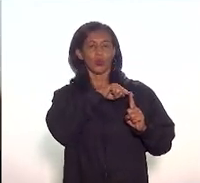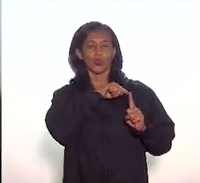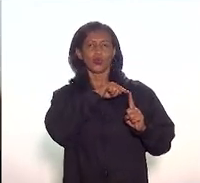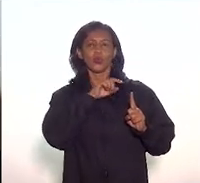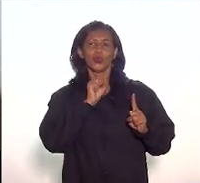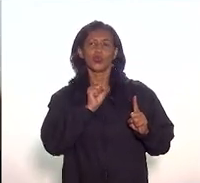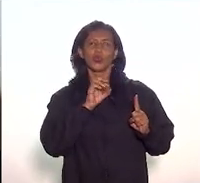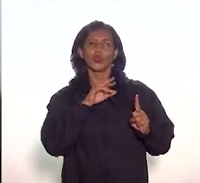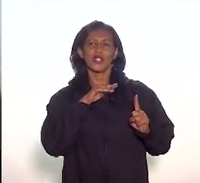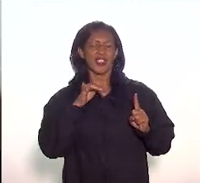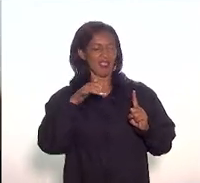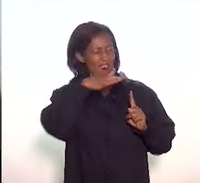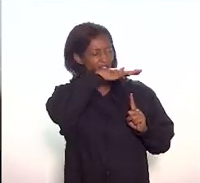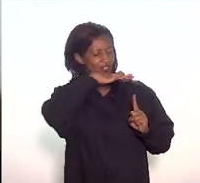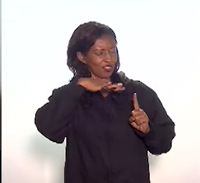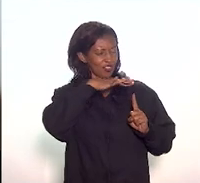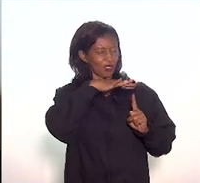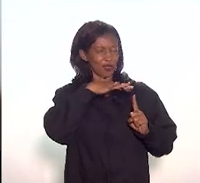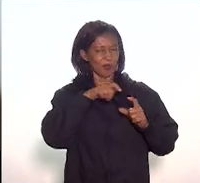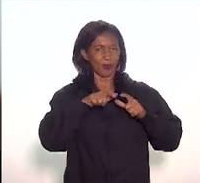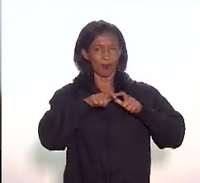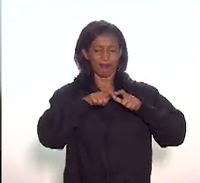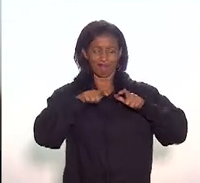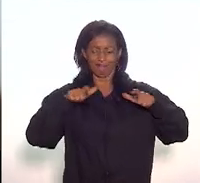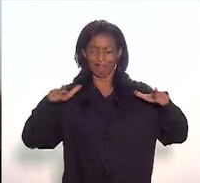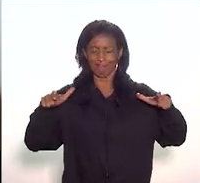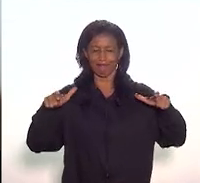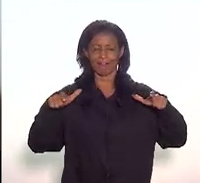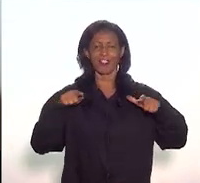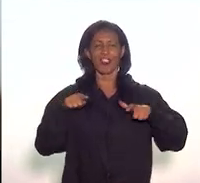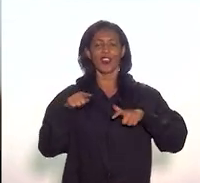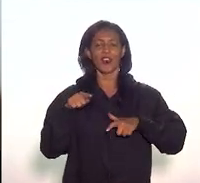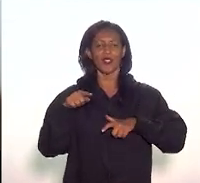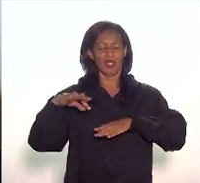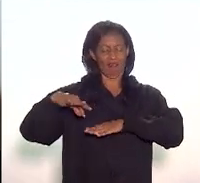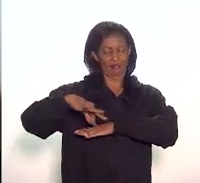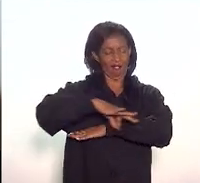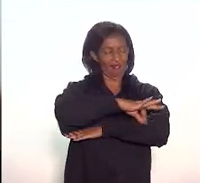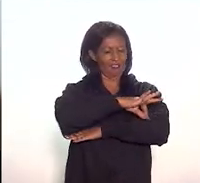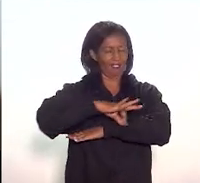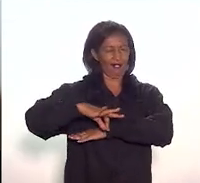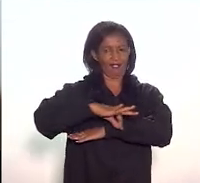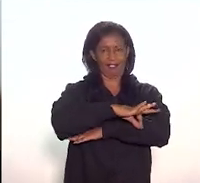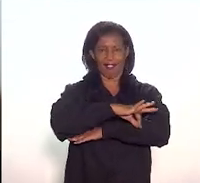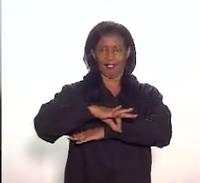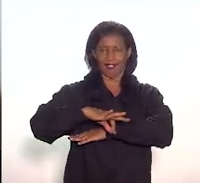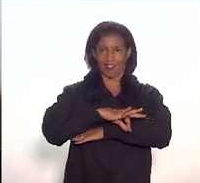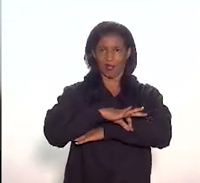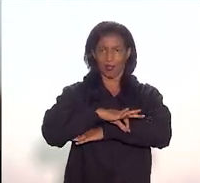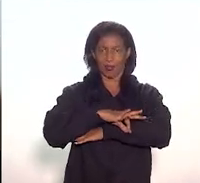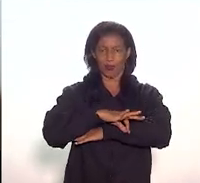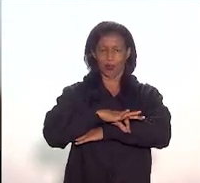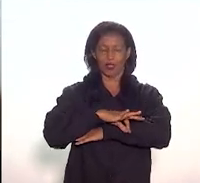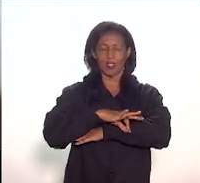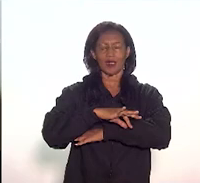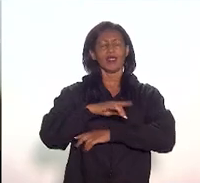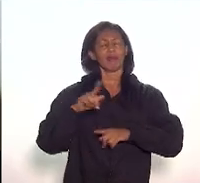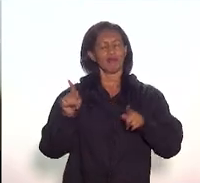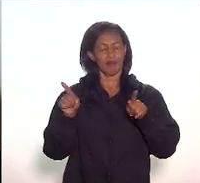evento de arquitetura a ser realizado no nosso Estado, tinha a questão